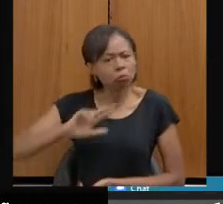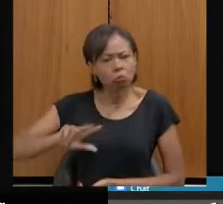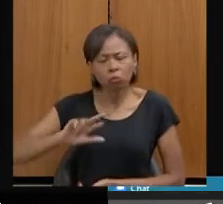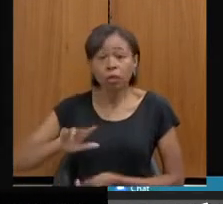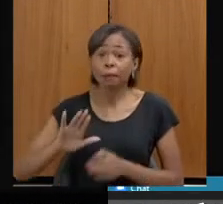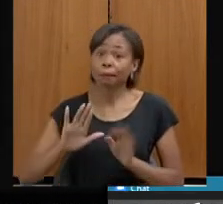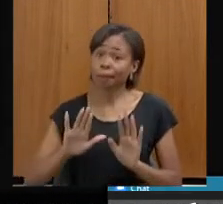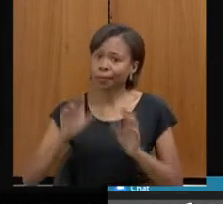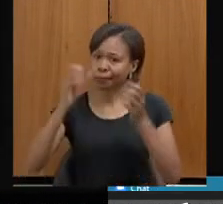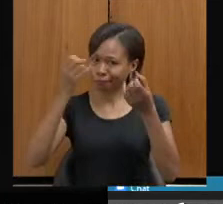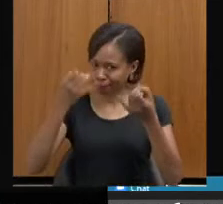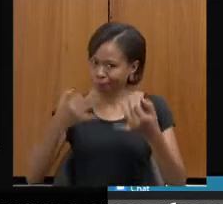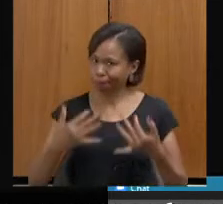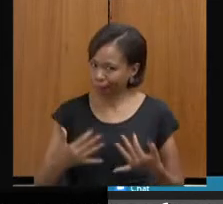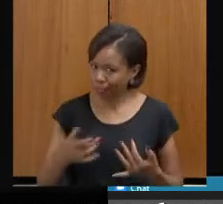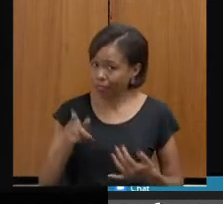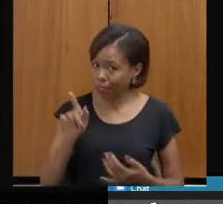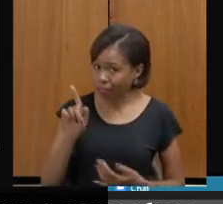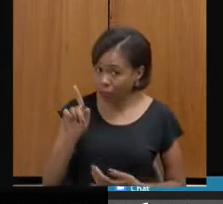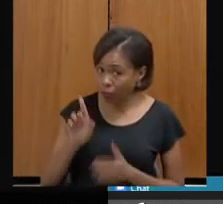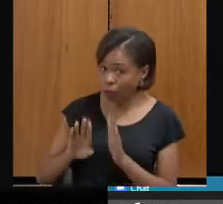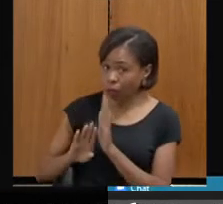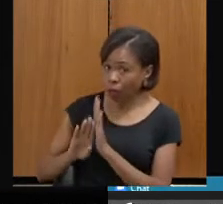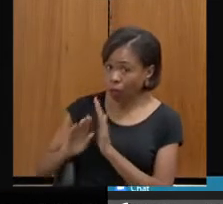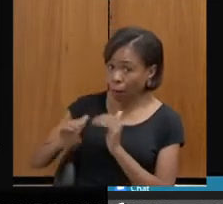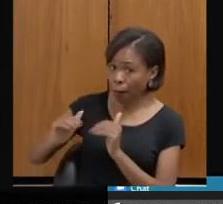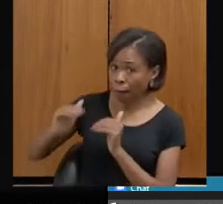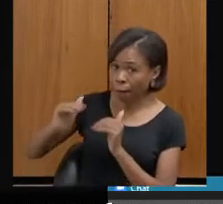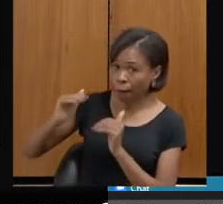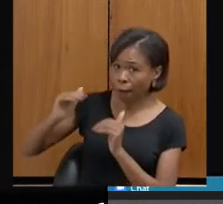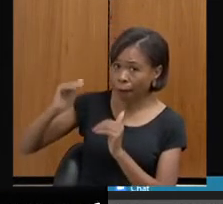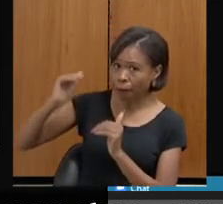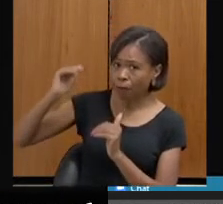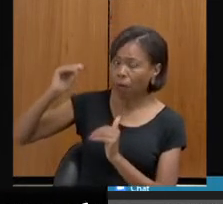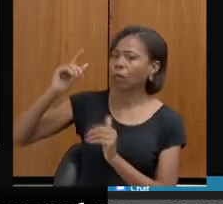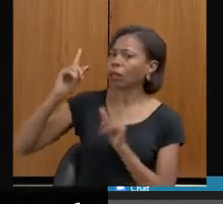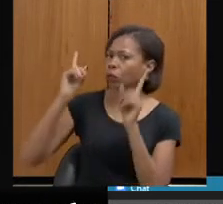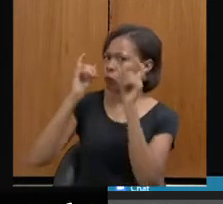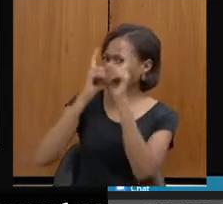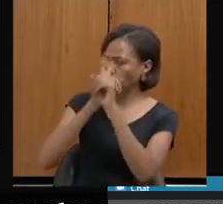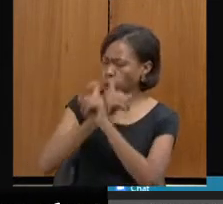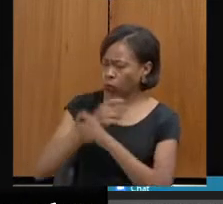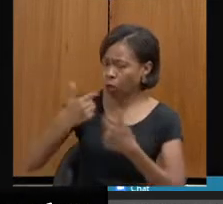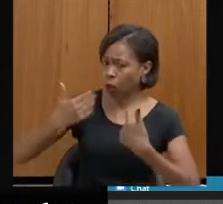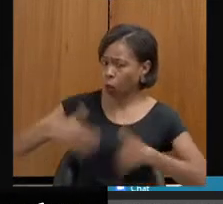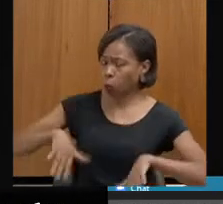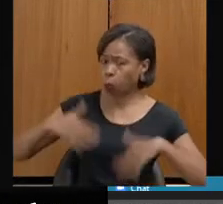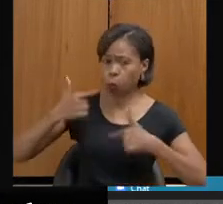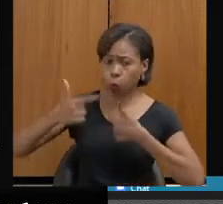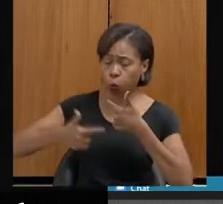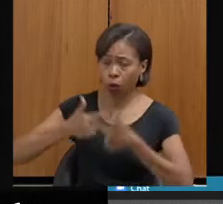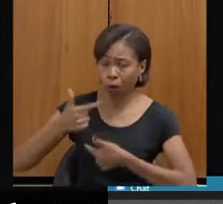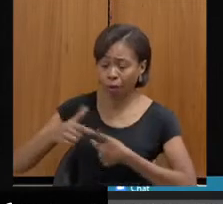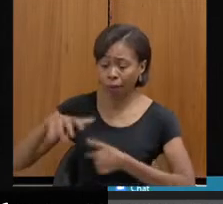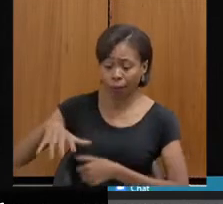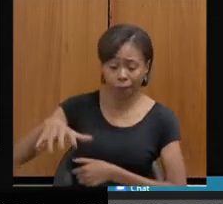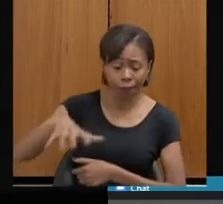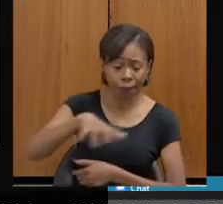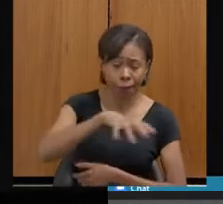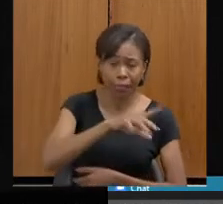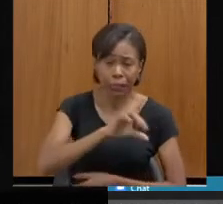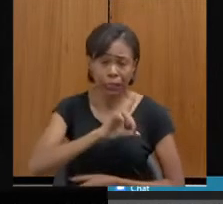mas eu vou te falar, isso deu um trabalho para a gente diagnosticar essas delegacias, porque Minas Gerais é muito grande,